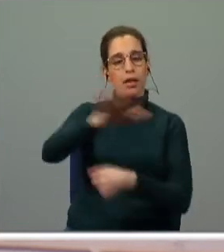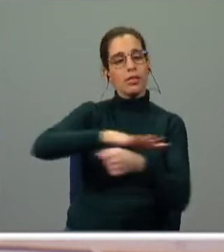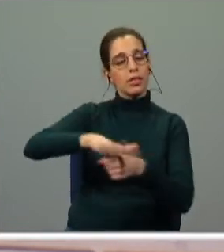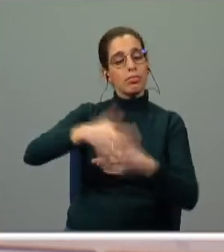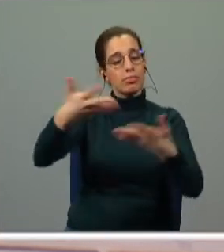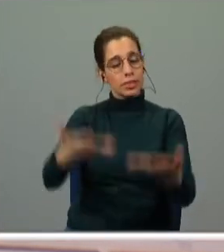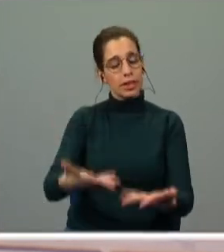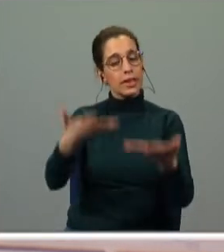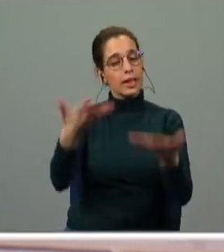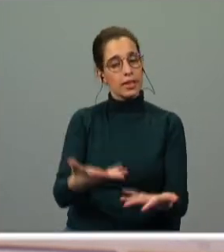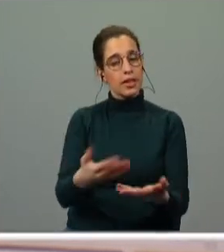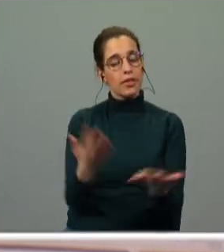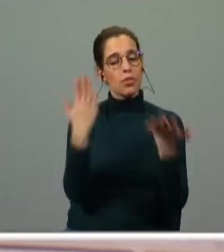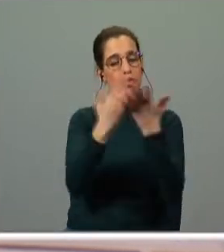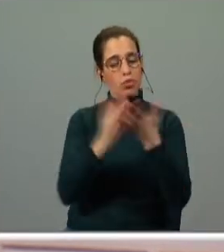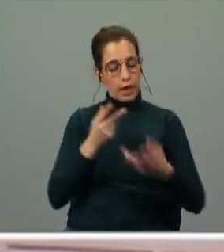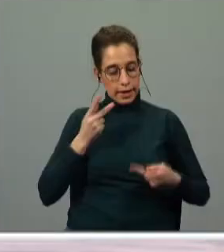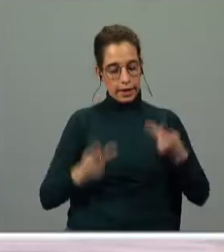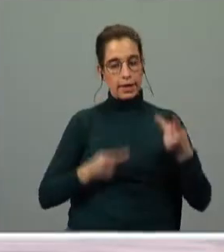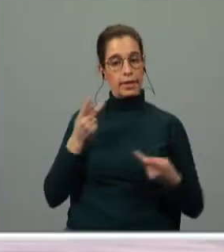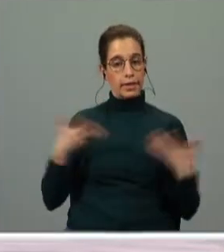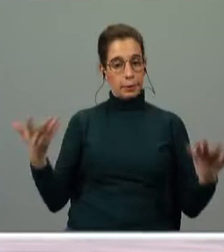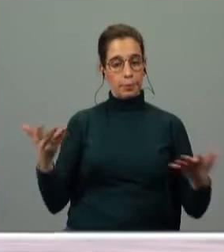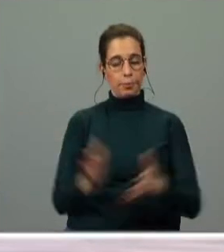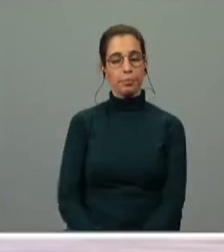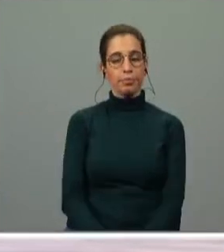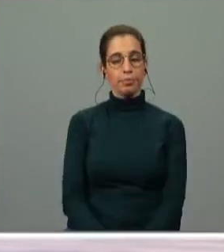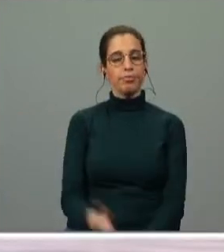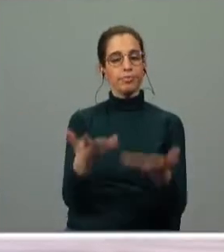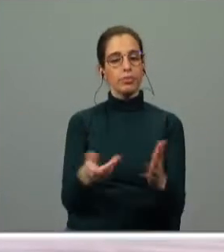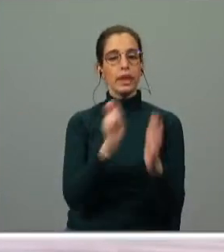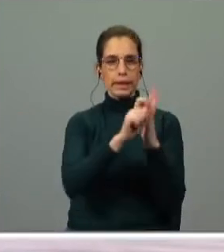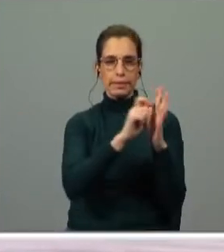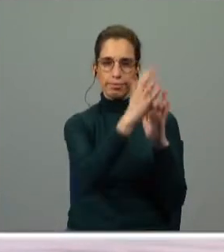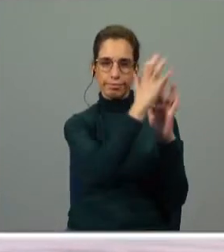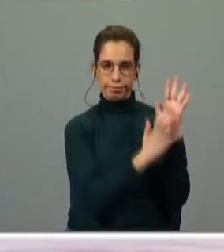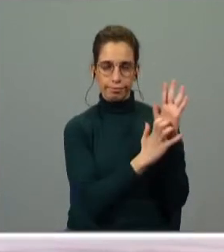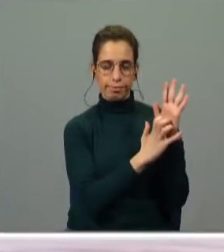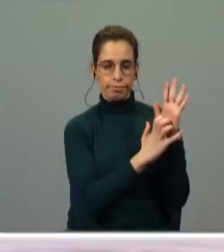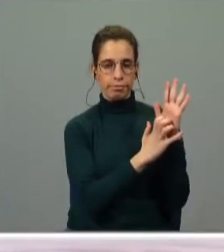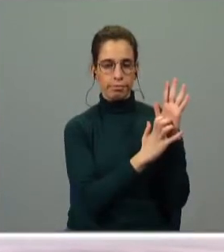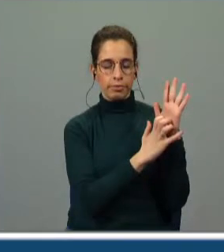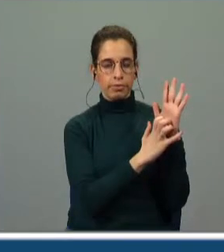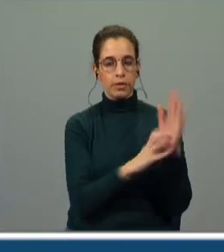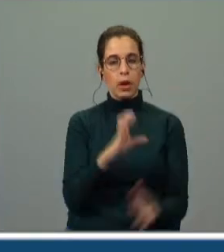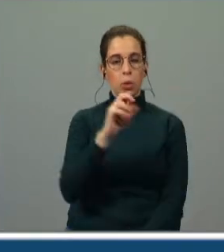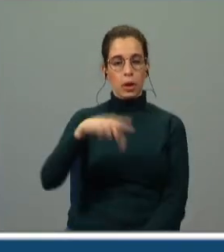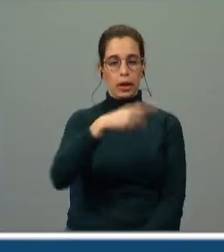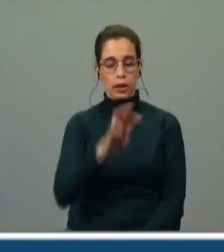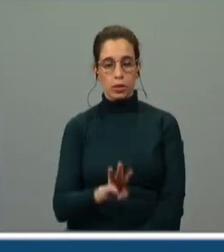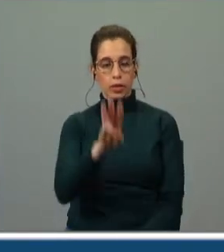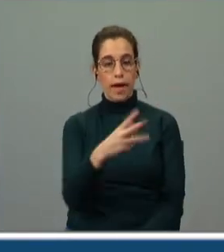forma e é essa forma que vamos estudar e analisar. Então, vamos agora escrever o nosso texto. No canto III,